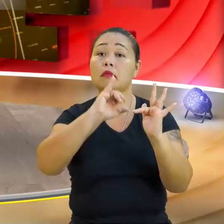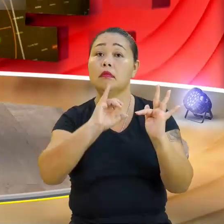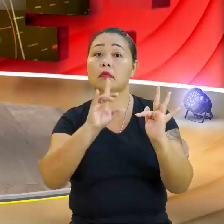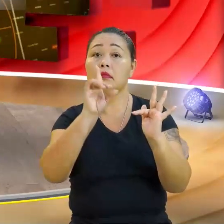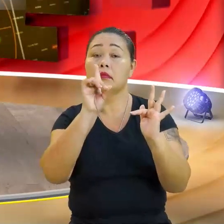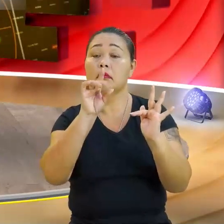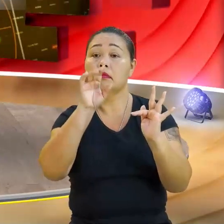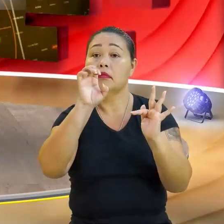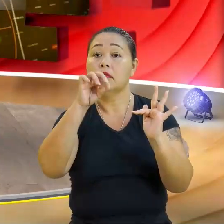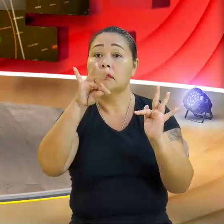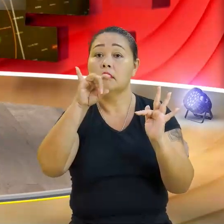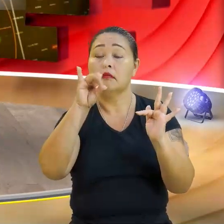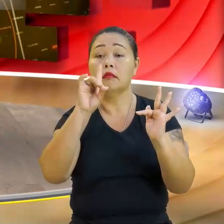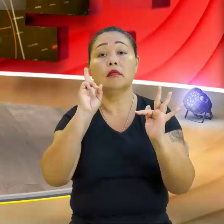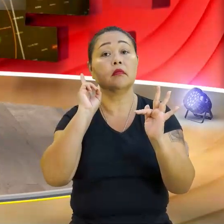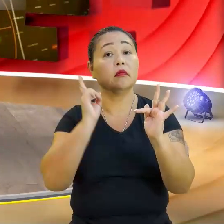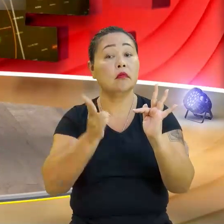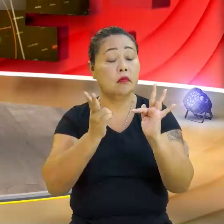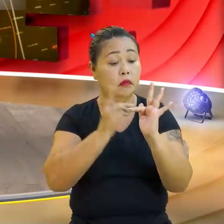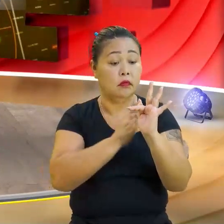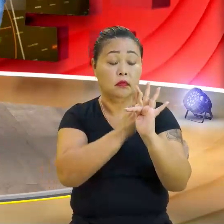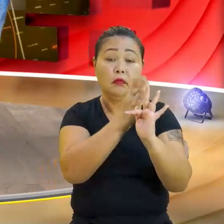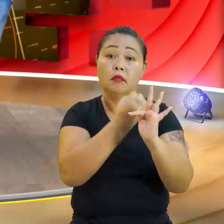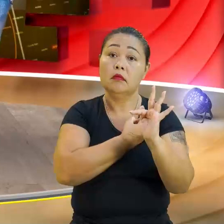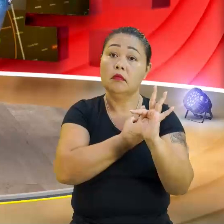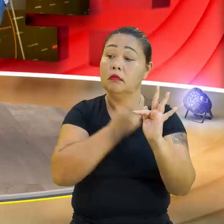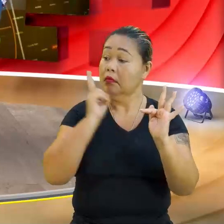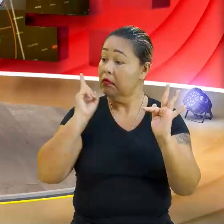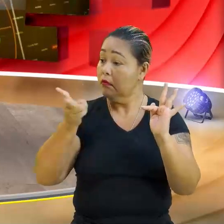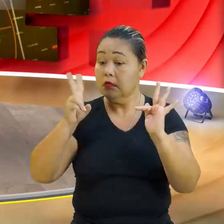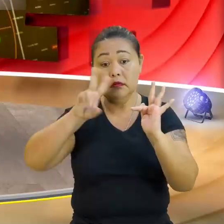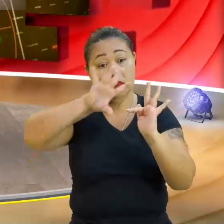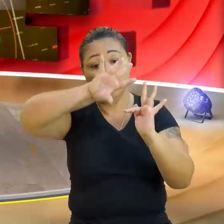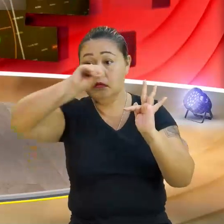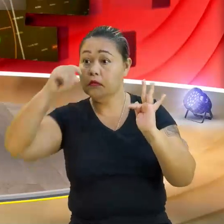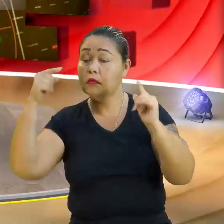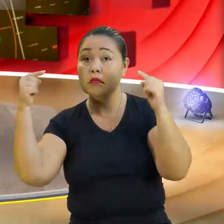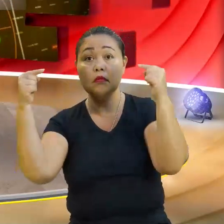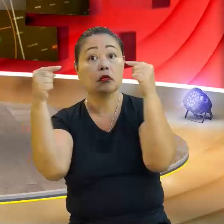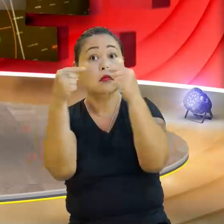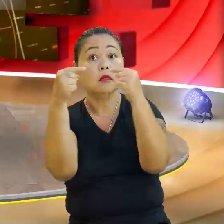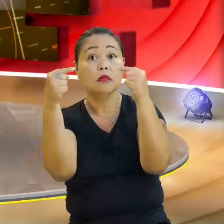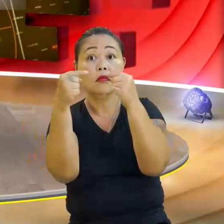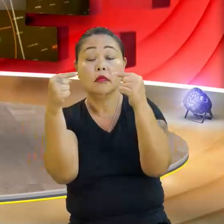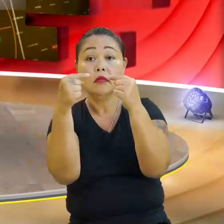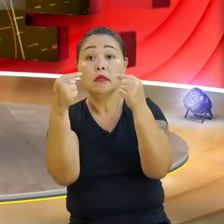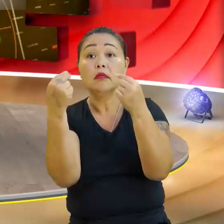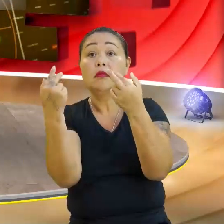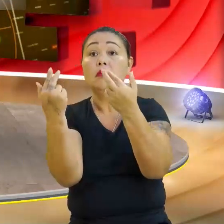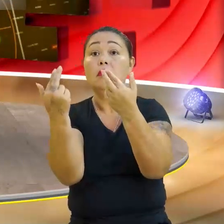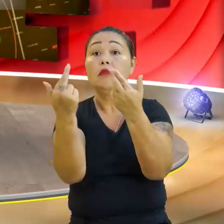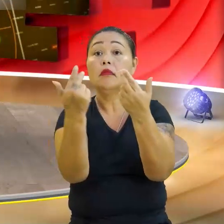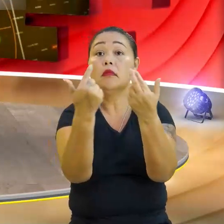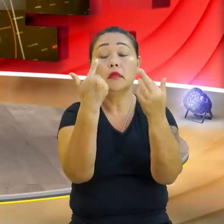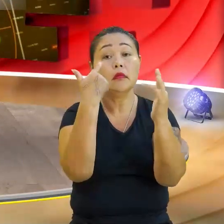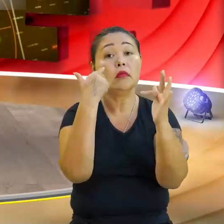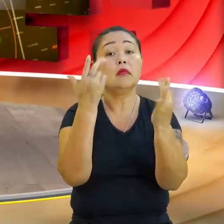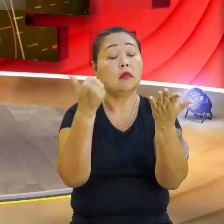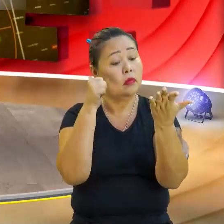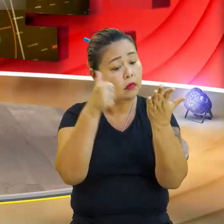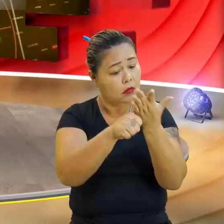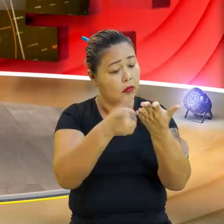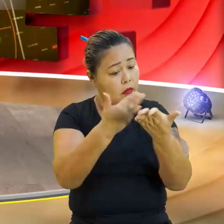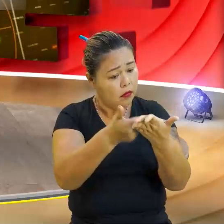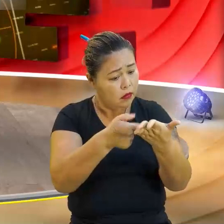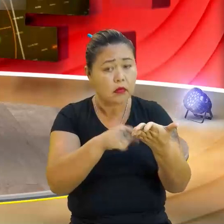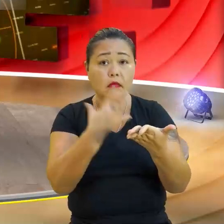mesmo valor que entra na máquina de calcular é o mesmo valor que sai. Ah, então quer dizer que se eu pegar a sua identidade e olhar, vai estar a sua foto lá? Sim,